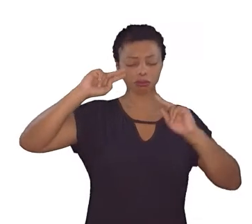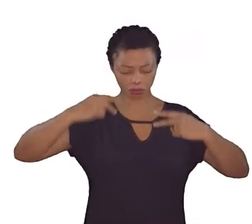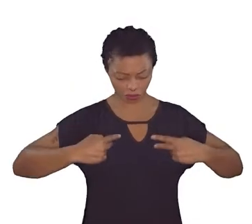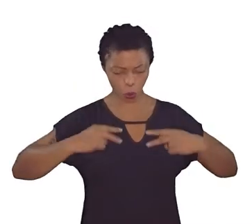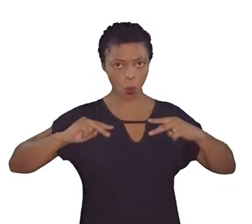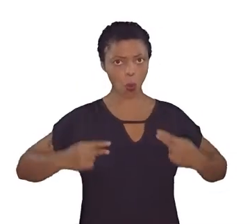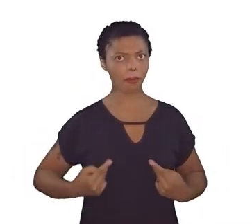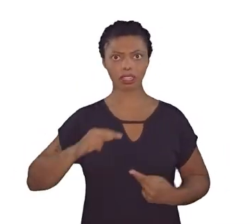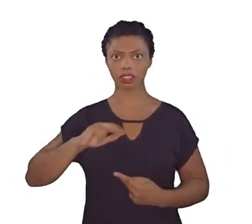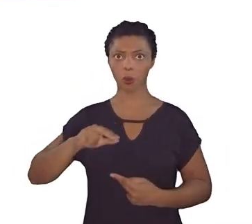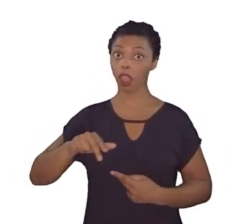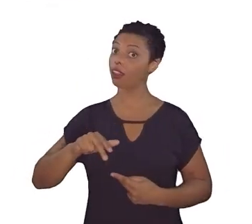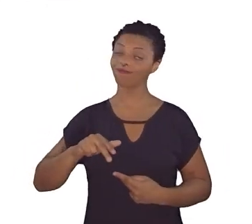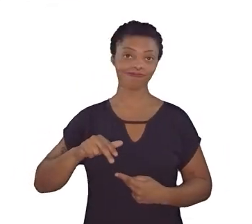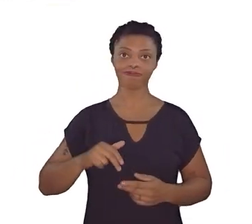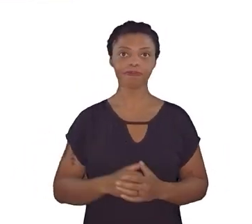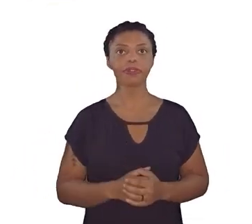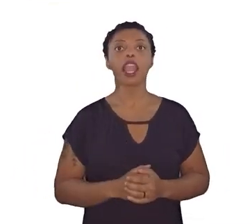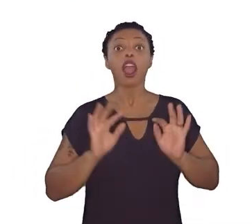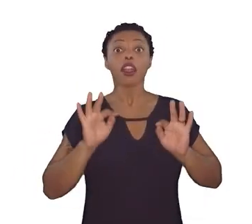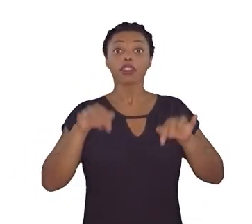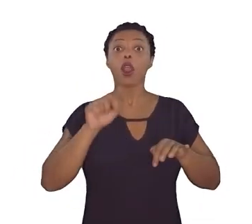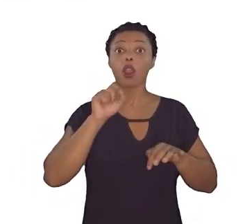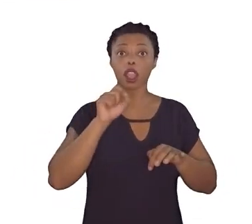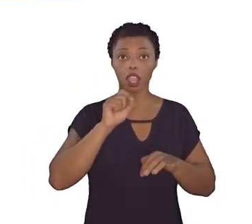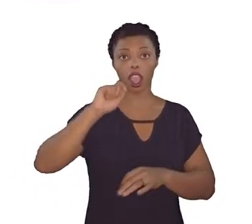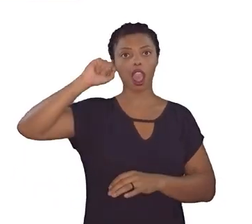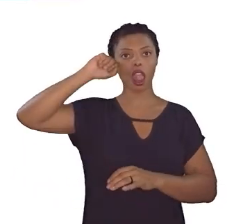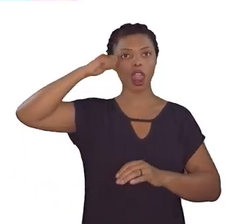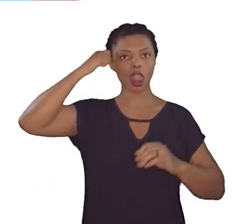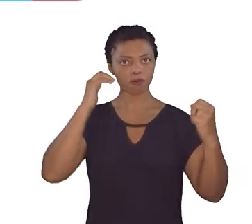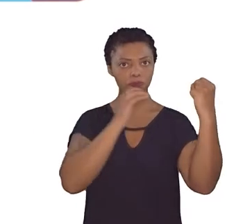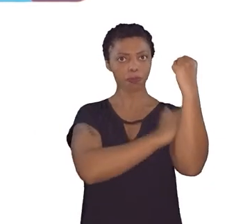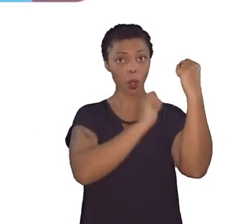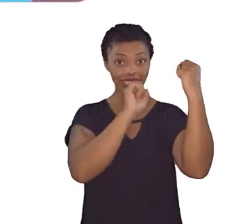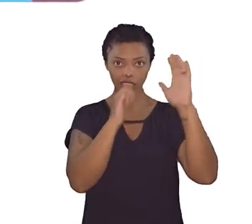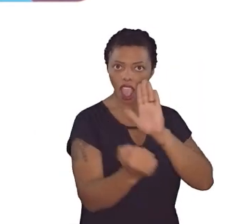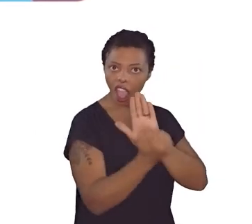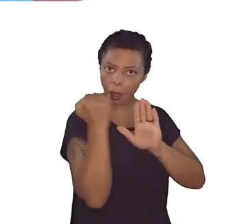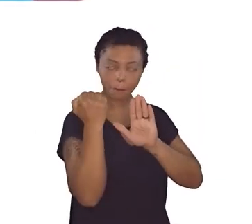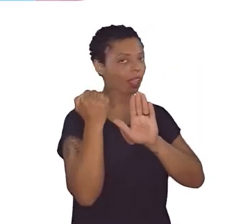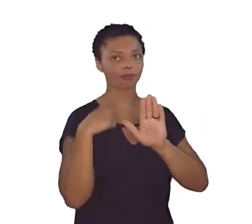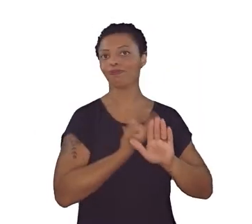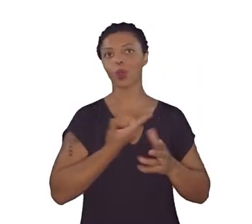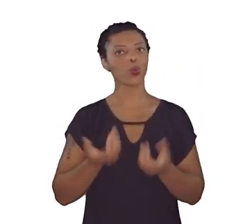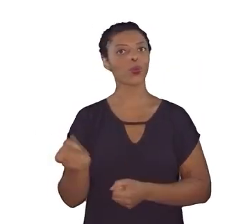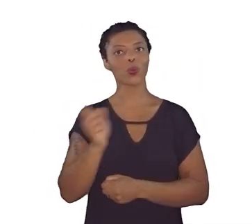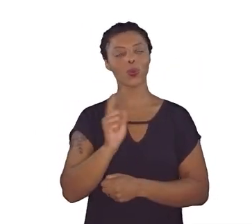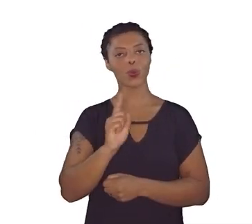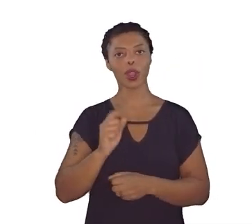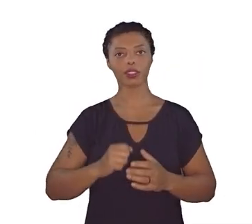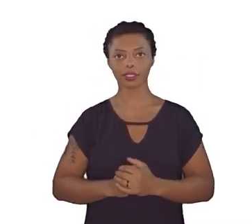humanidade. Para concluir, o apagamento da negritude é outro tema que não será aceito. A